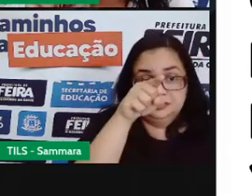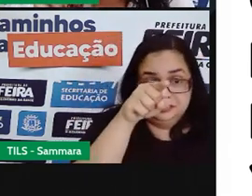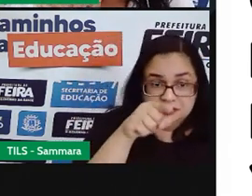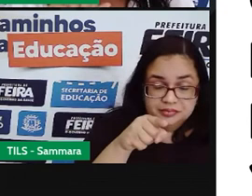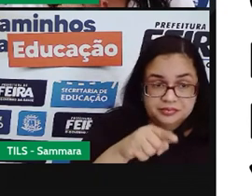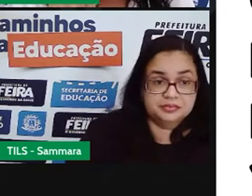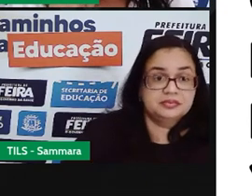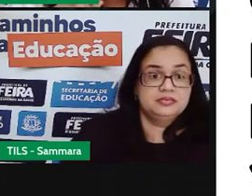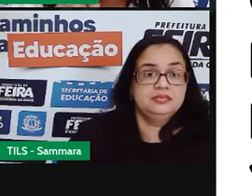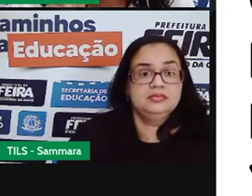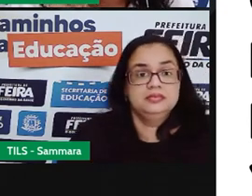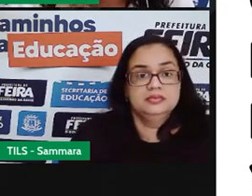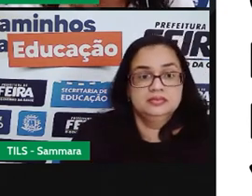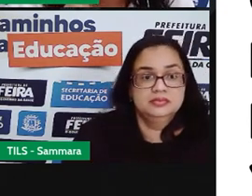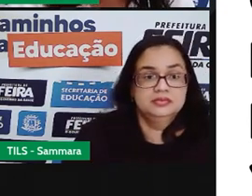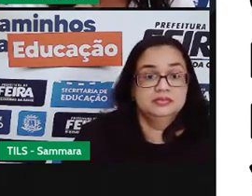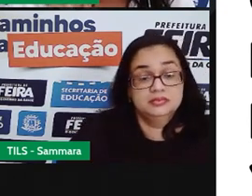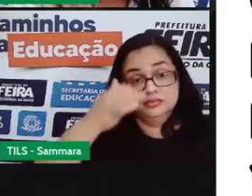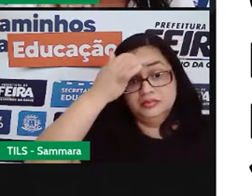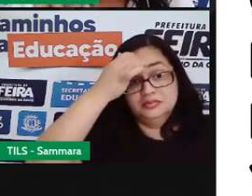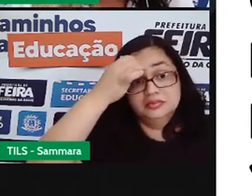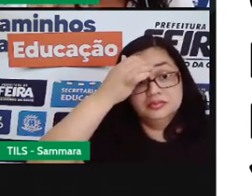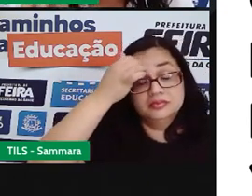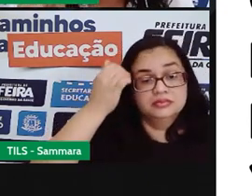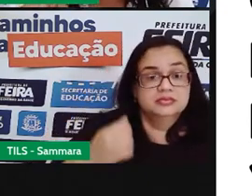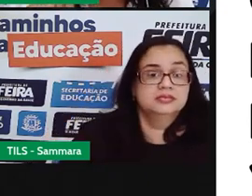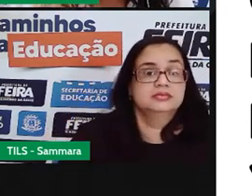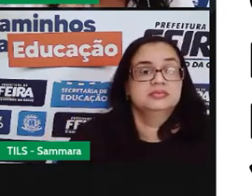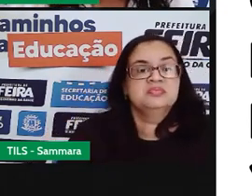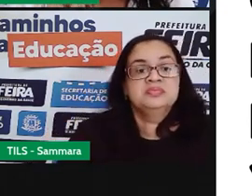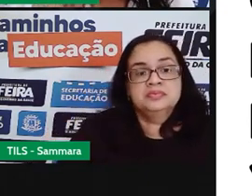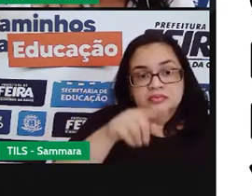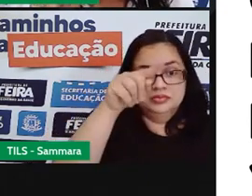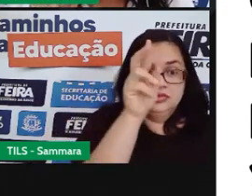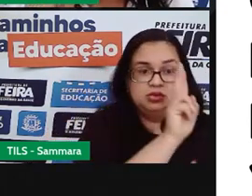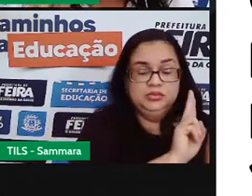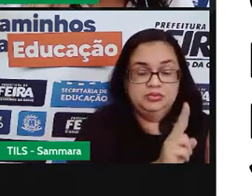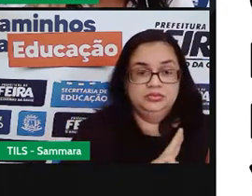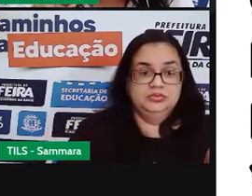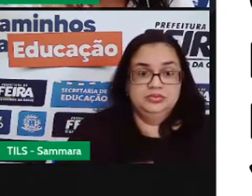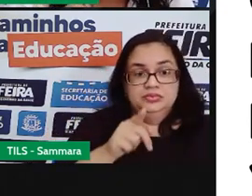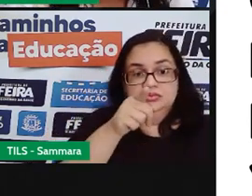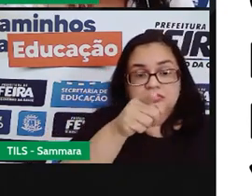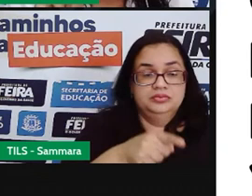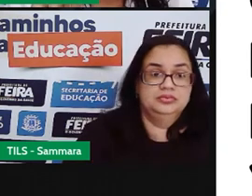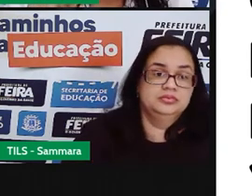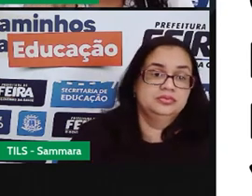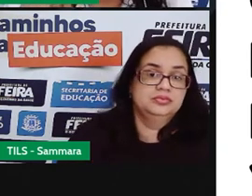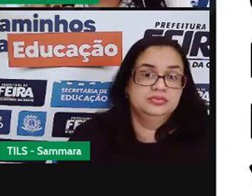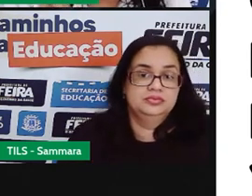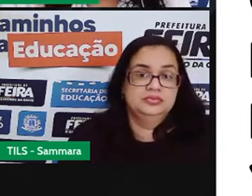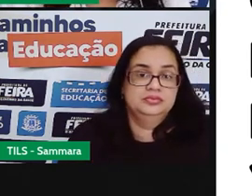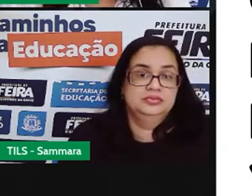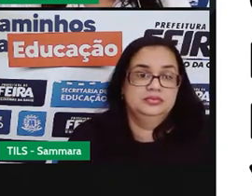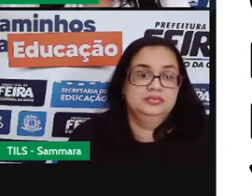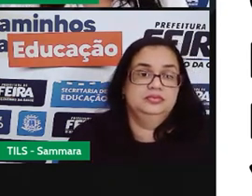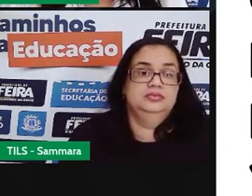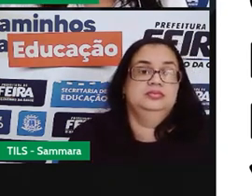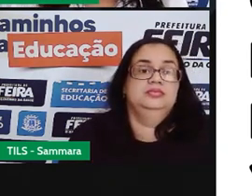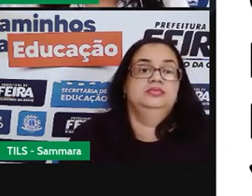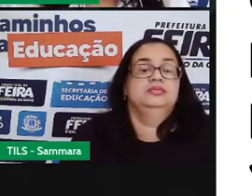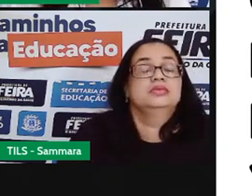assado, gesso, larissa, massagem, vassoura.